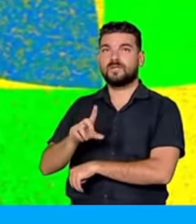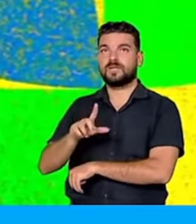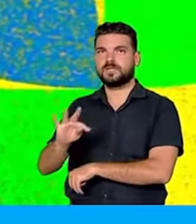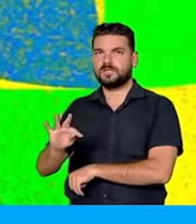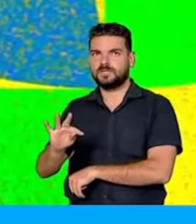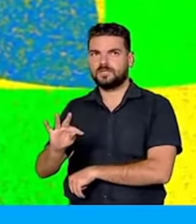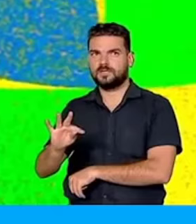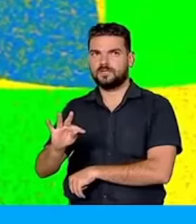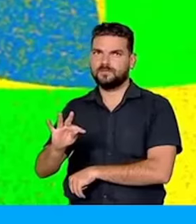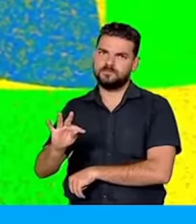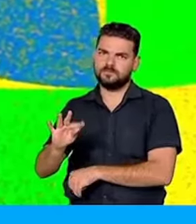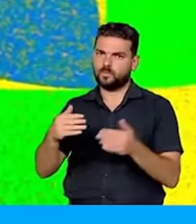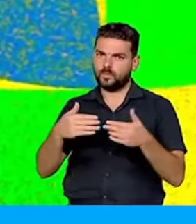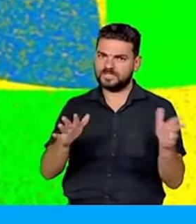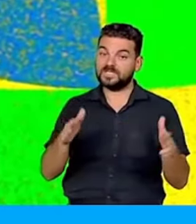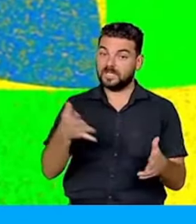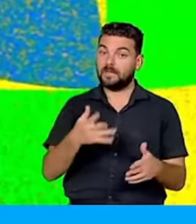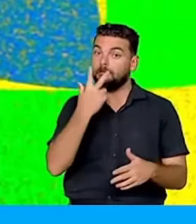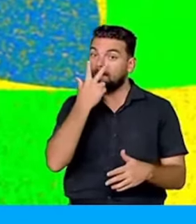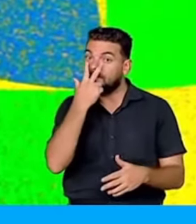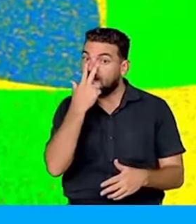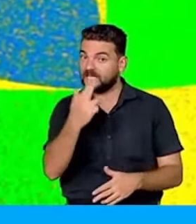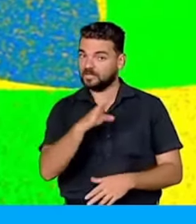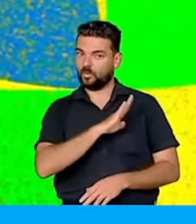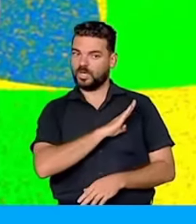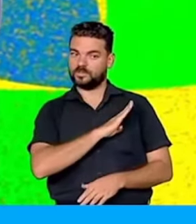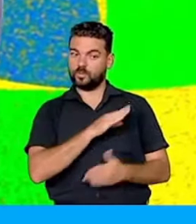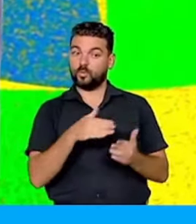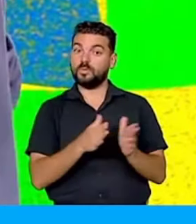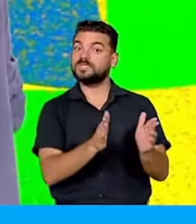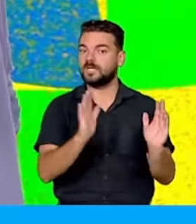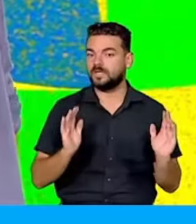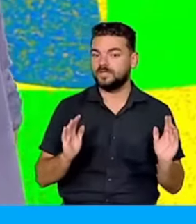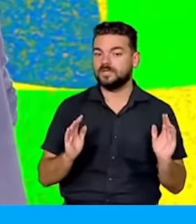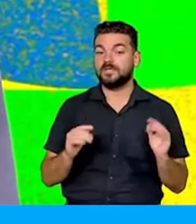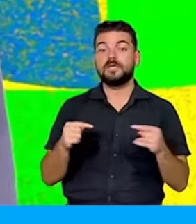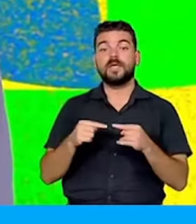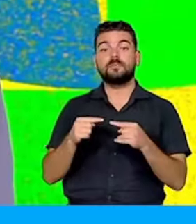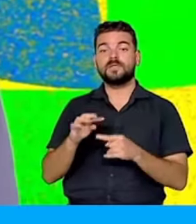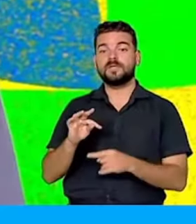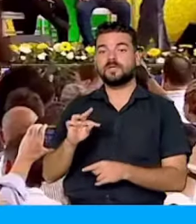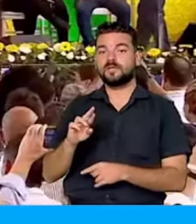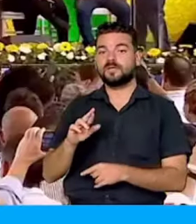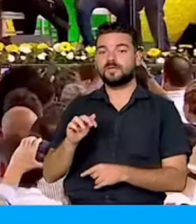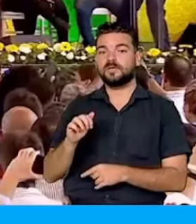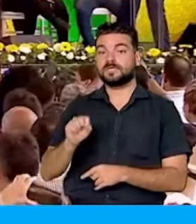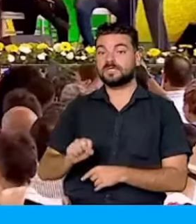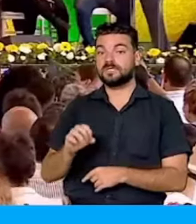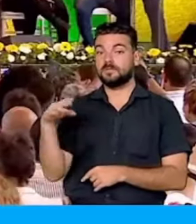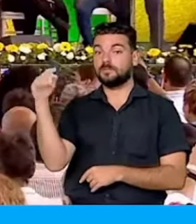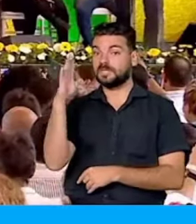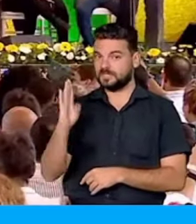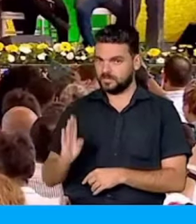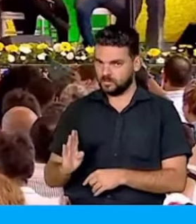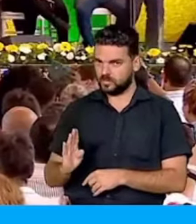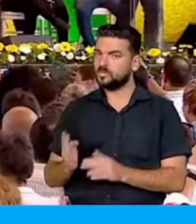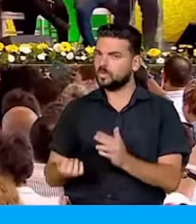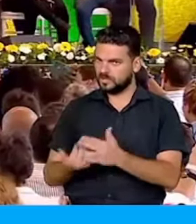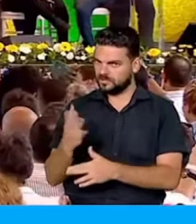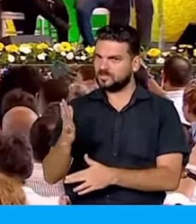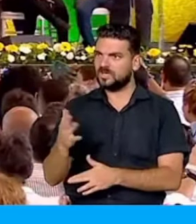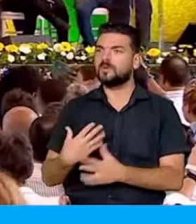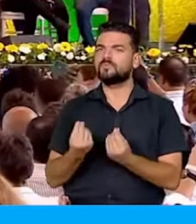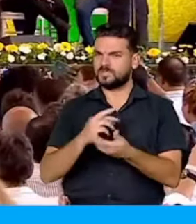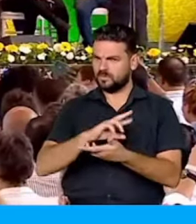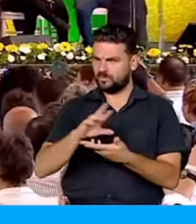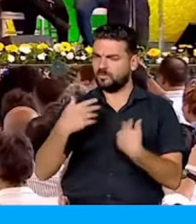aliás, nós estamos aqui inaugurando esse coração e inaugurando também a Transbrasil, só para lembrar, é muita coisa, eu vou falar